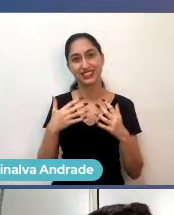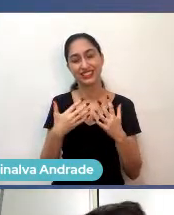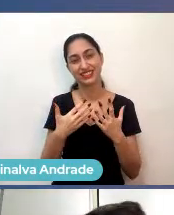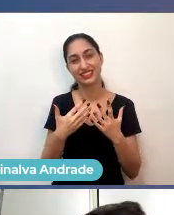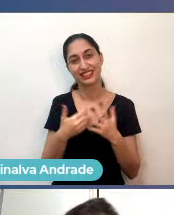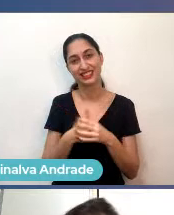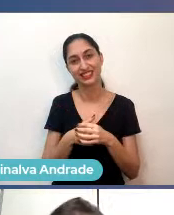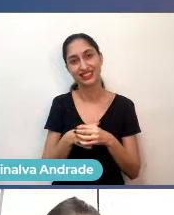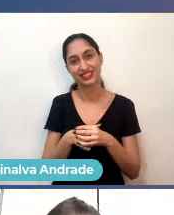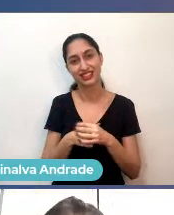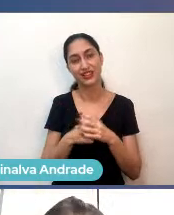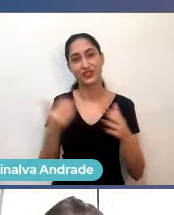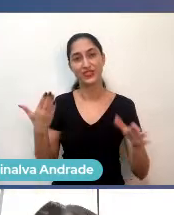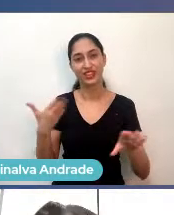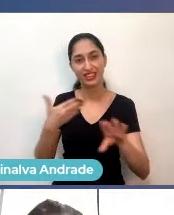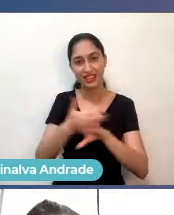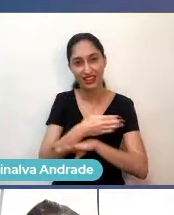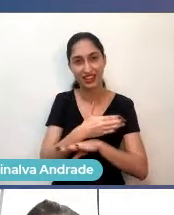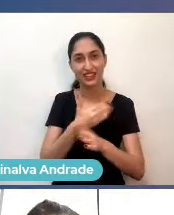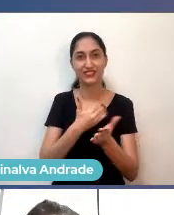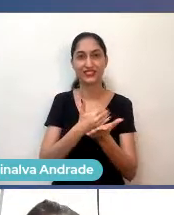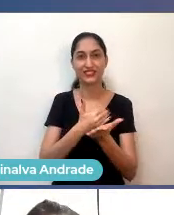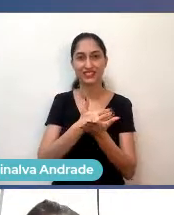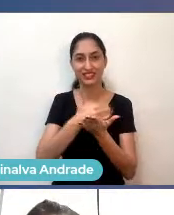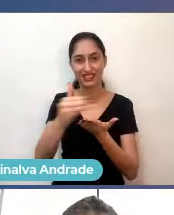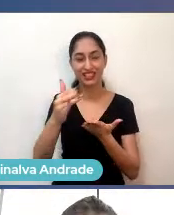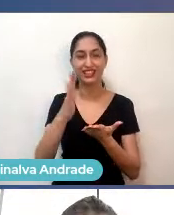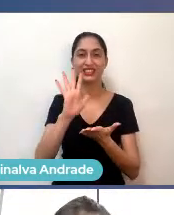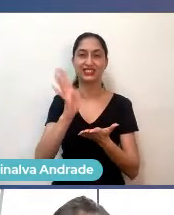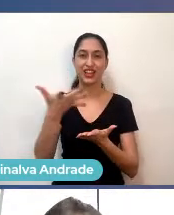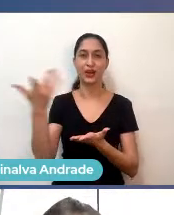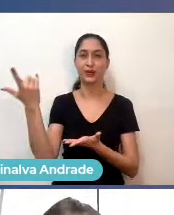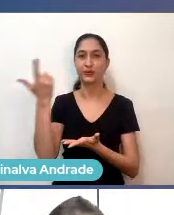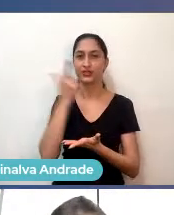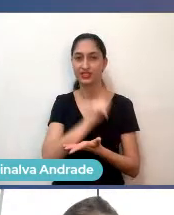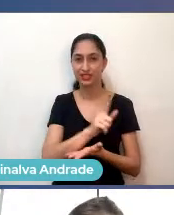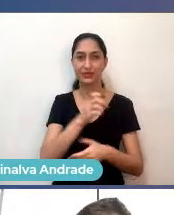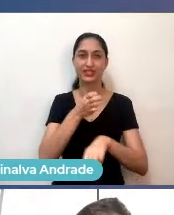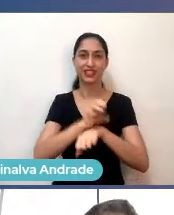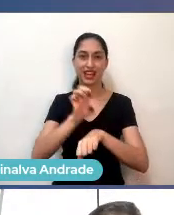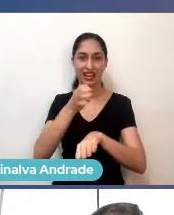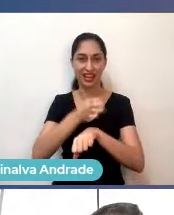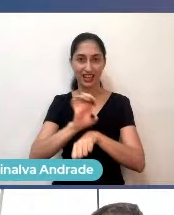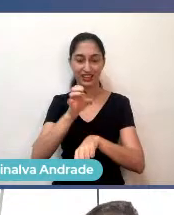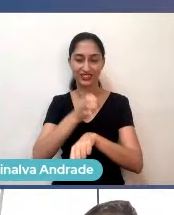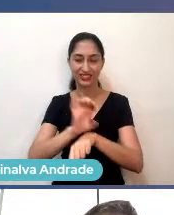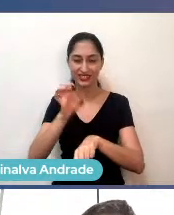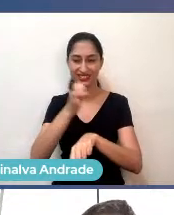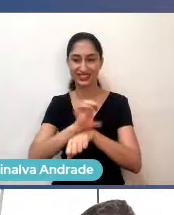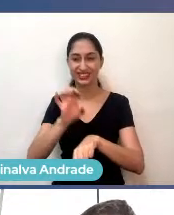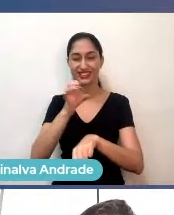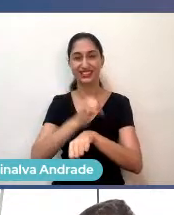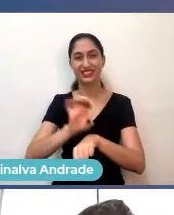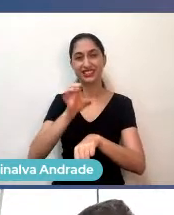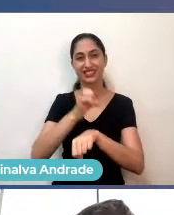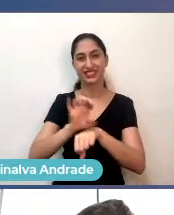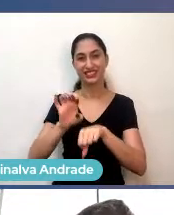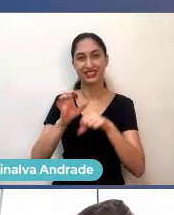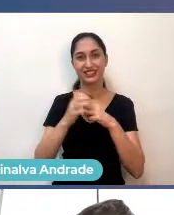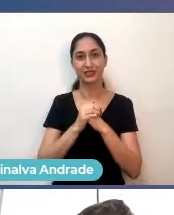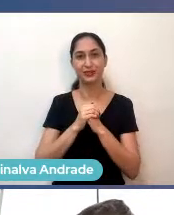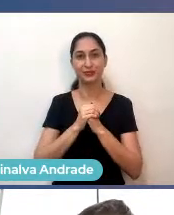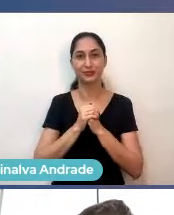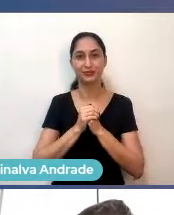eu entrei lá, nossa, consegui um estágio e tal. E aí, eu comecei a perceber que o